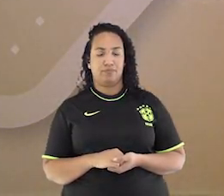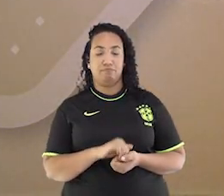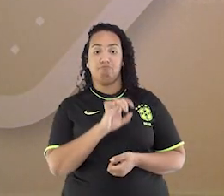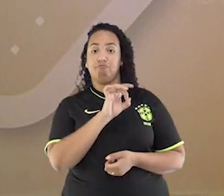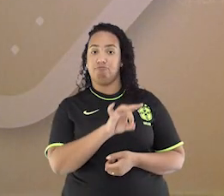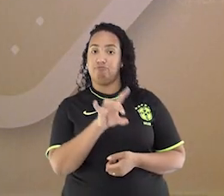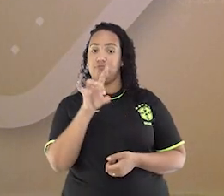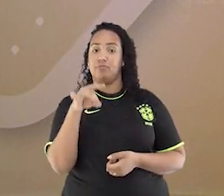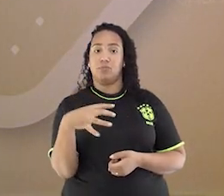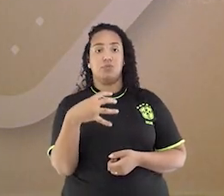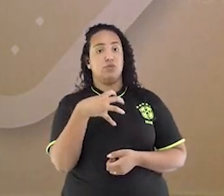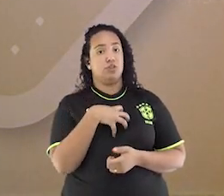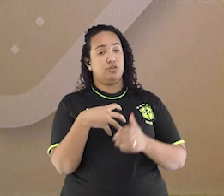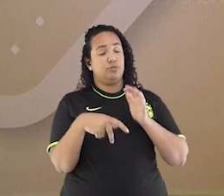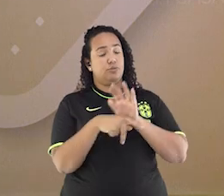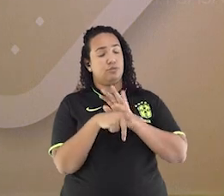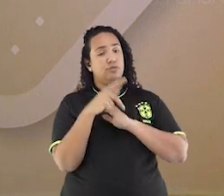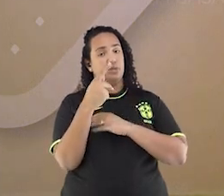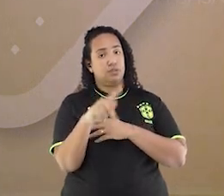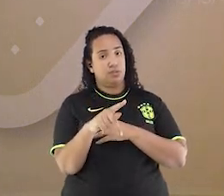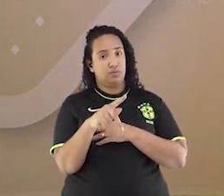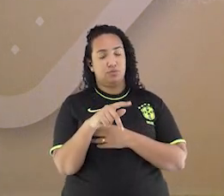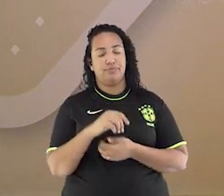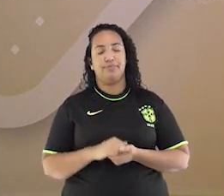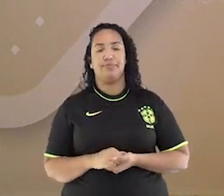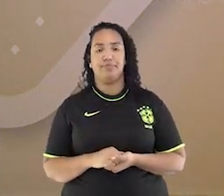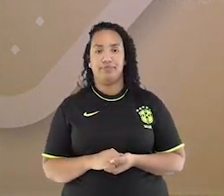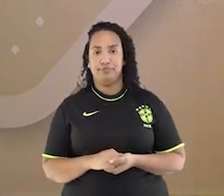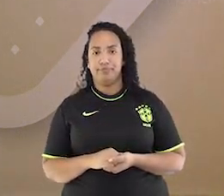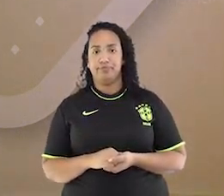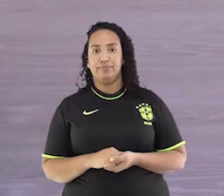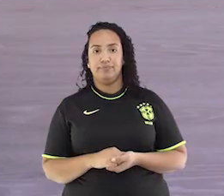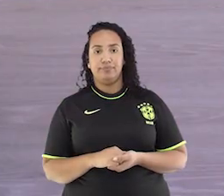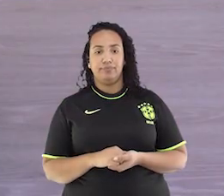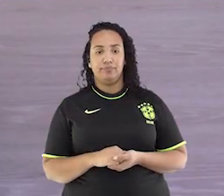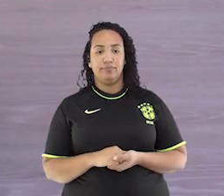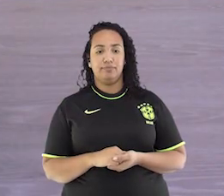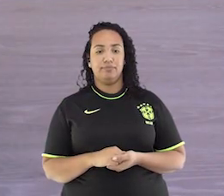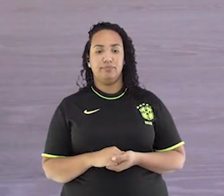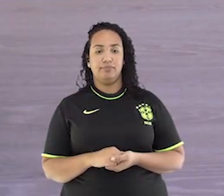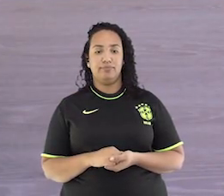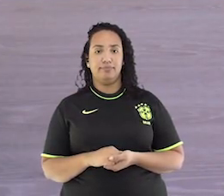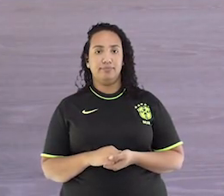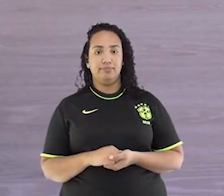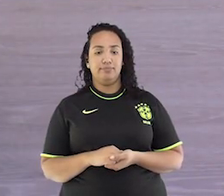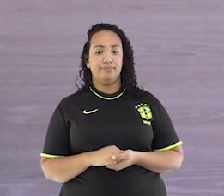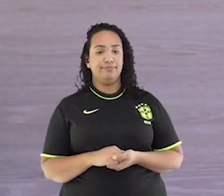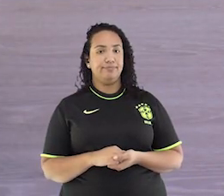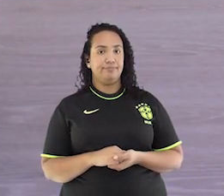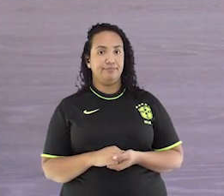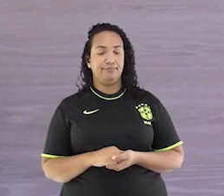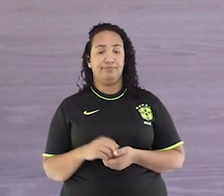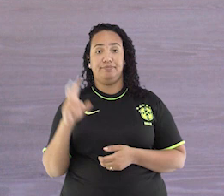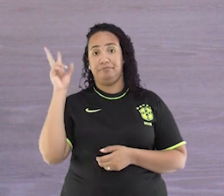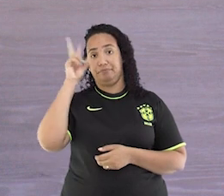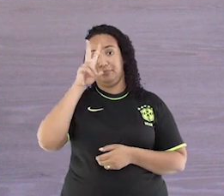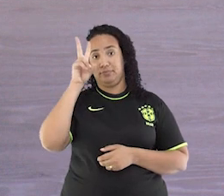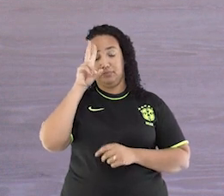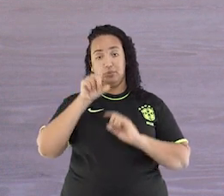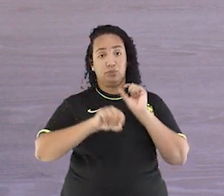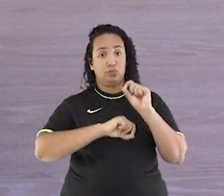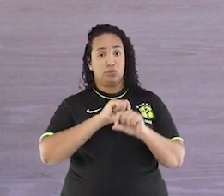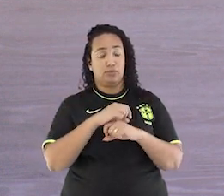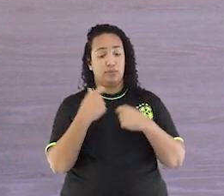do ritmo que achar que consegue. Beleza? Lembrando para não exagerar.